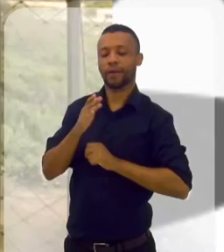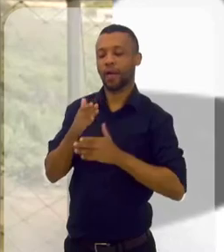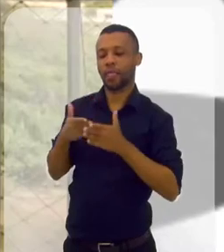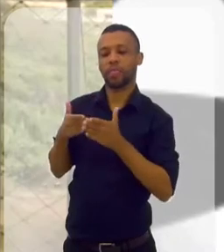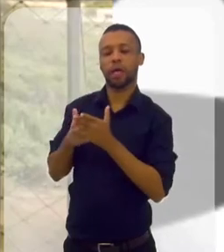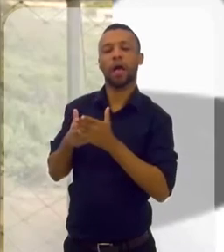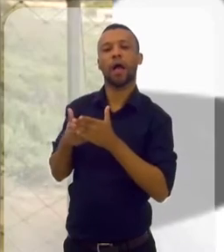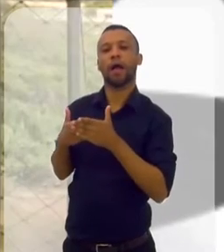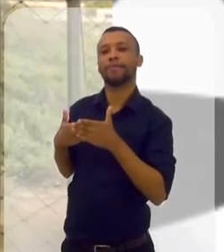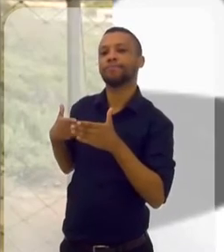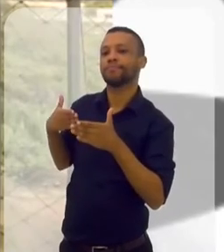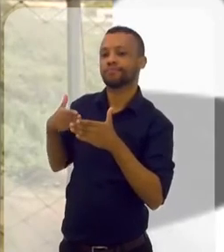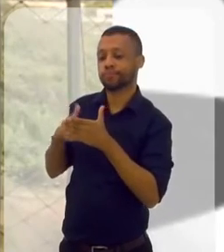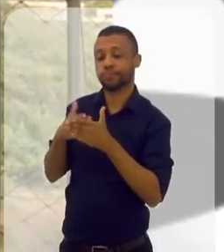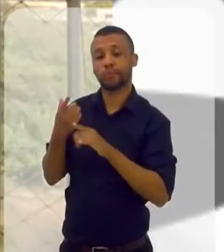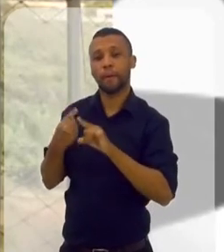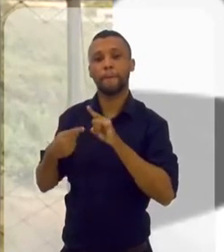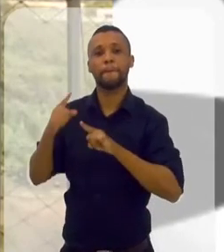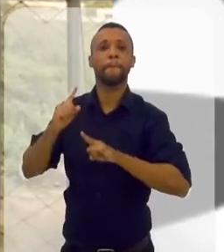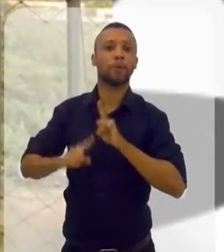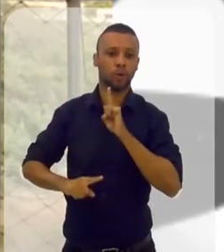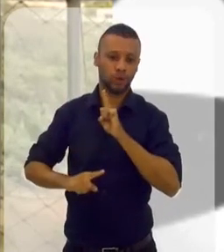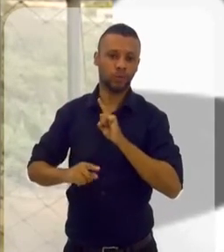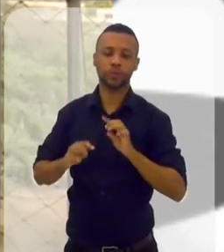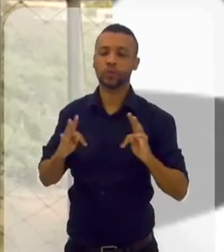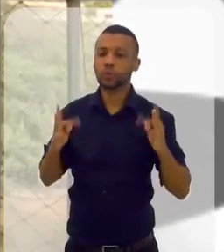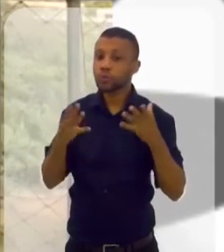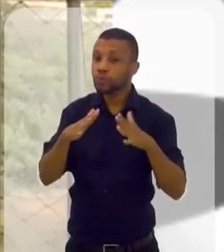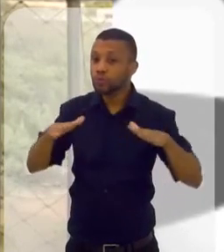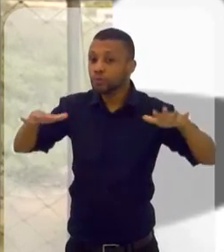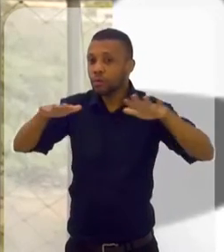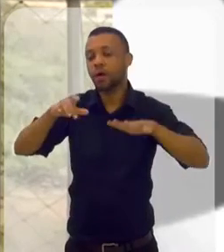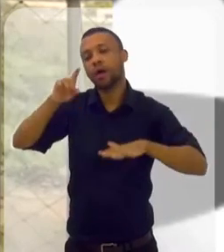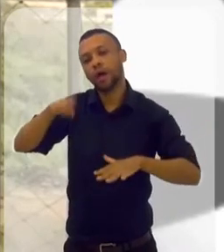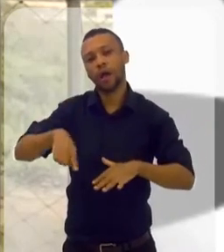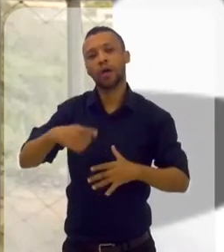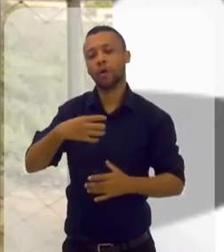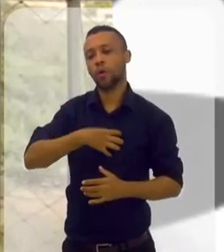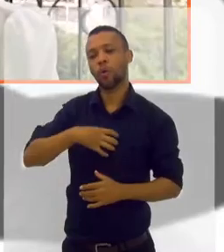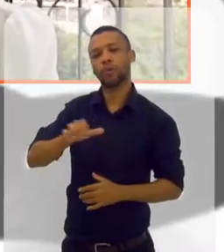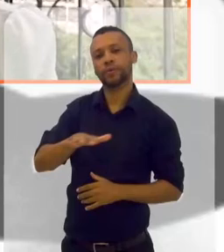vai atravessar o fator crítico. Entende? Então, tudo acaba sendo um estado hipnótico.